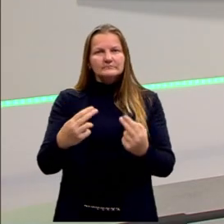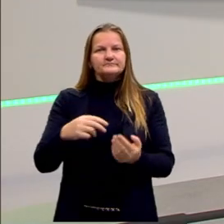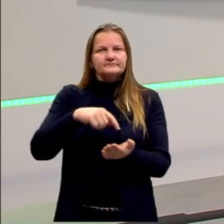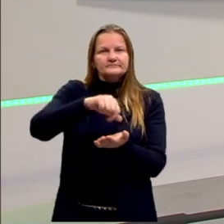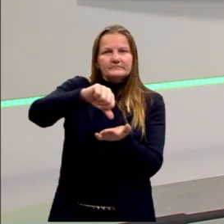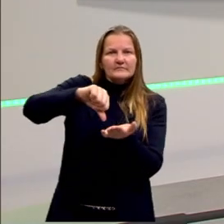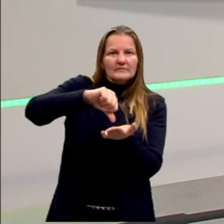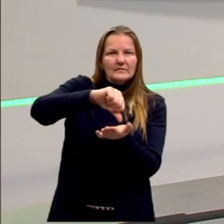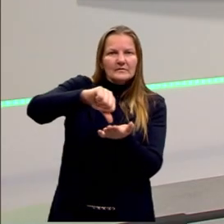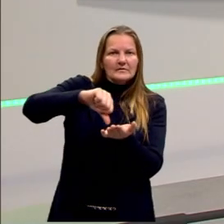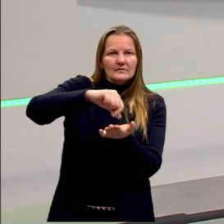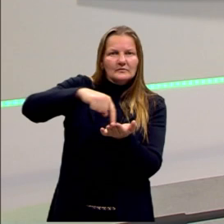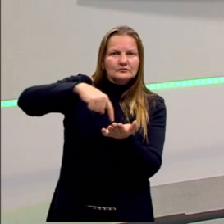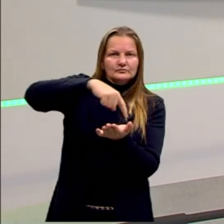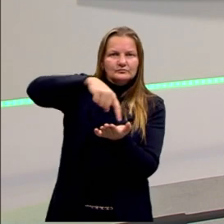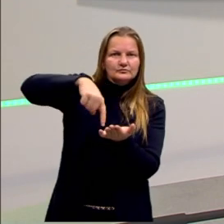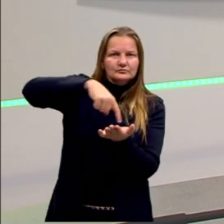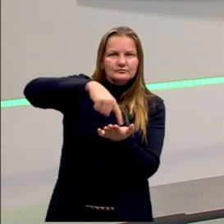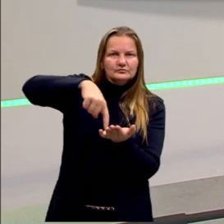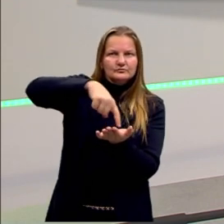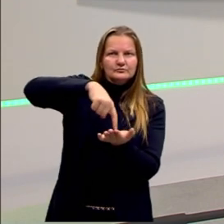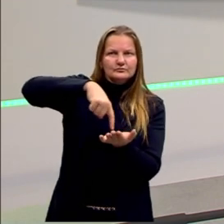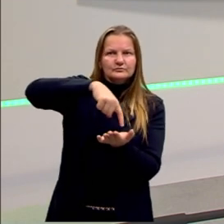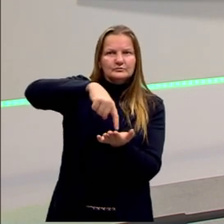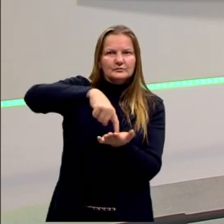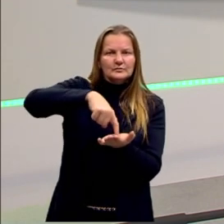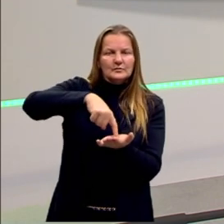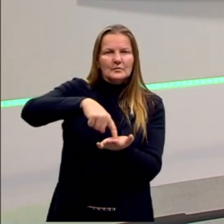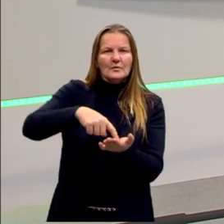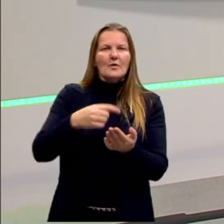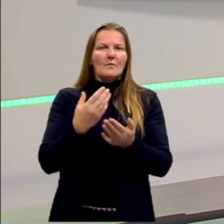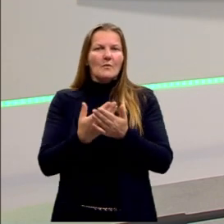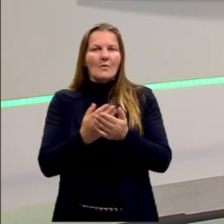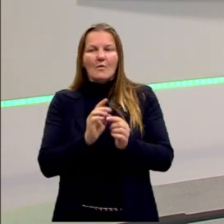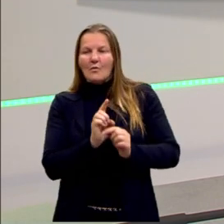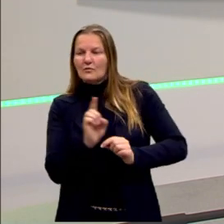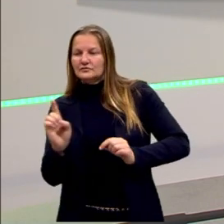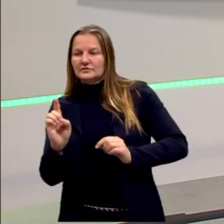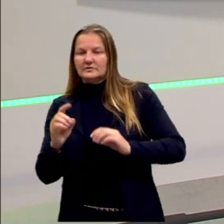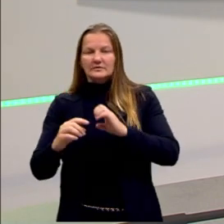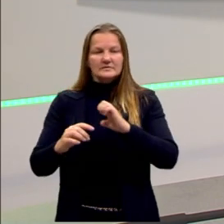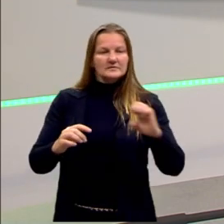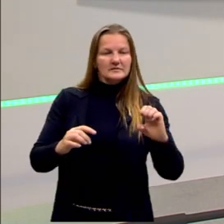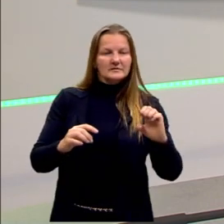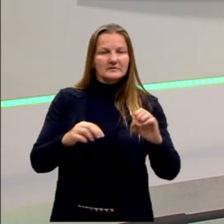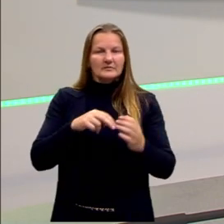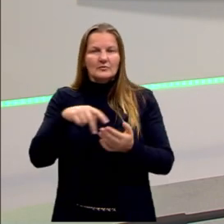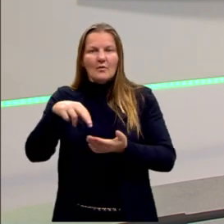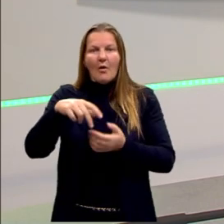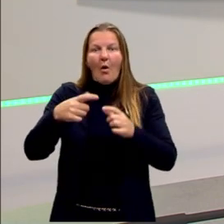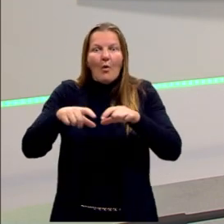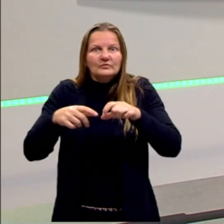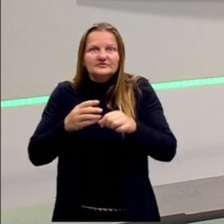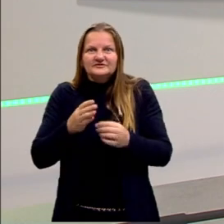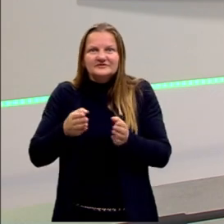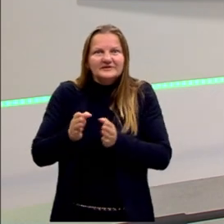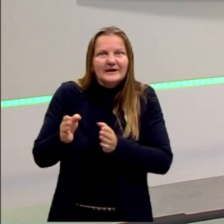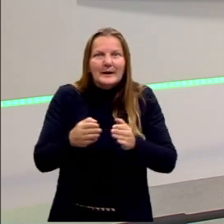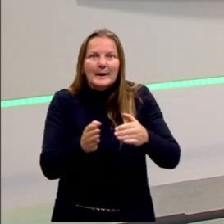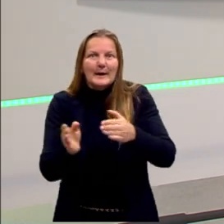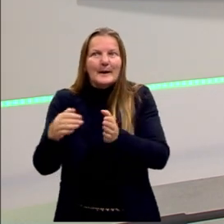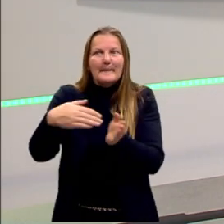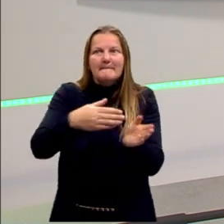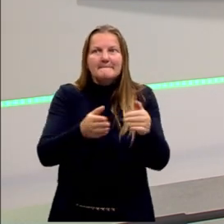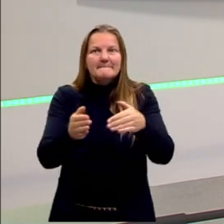possibilidades da gente ir para um lado, ir para o outro e carregar, então, essas